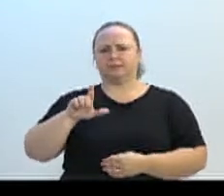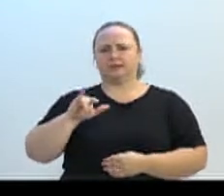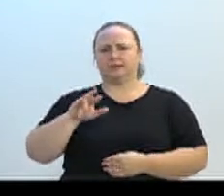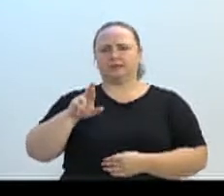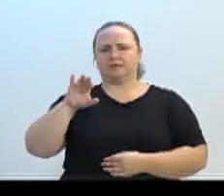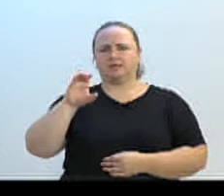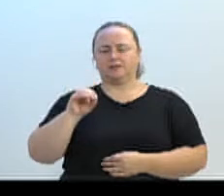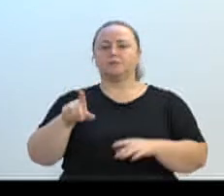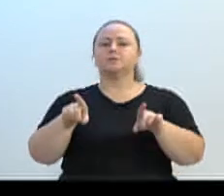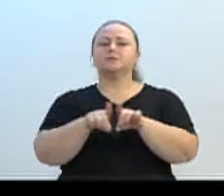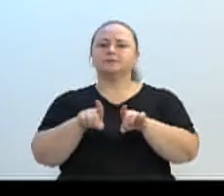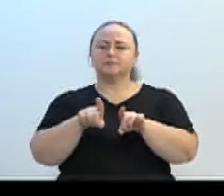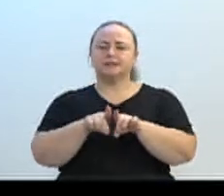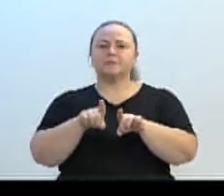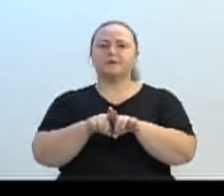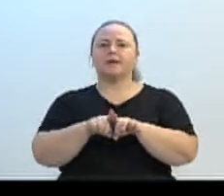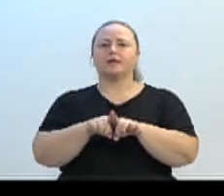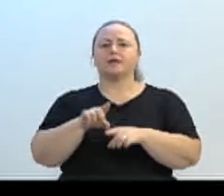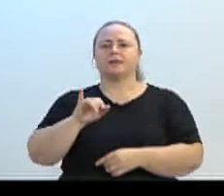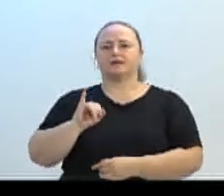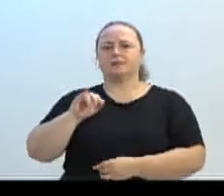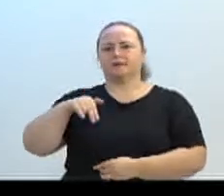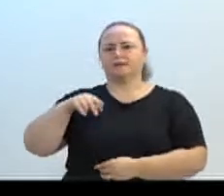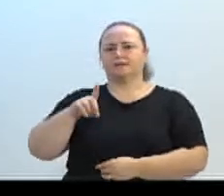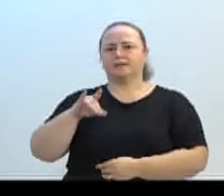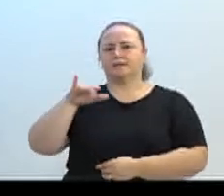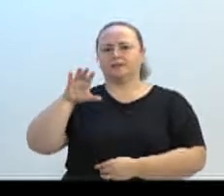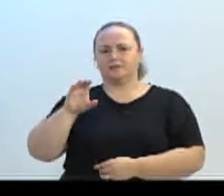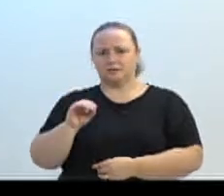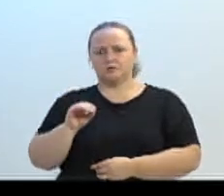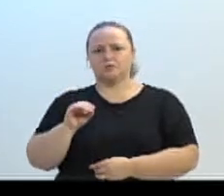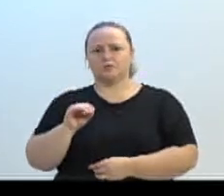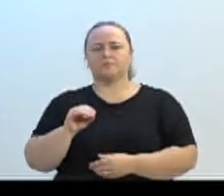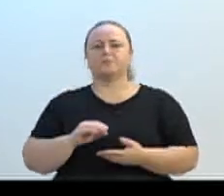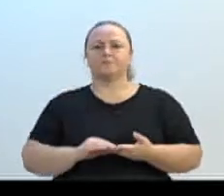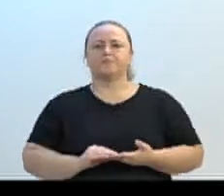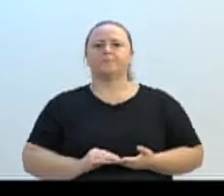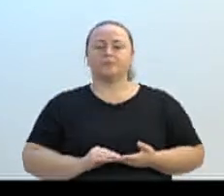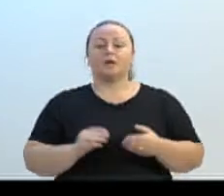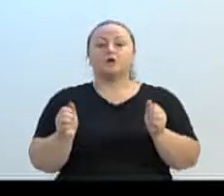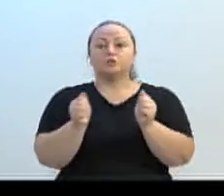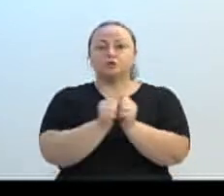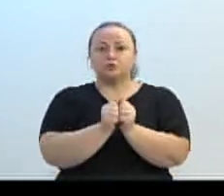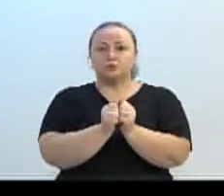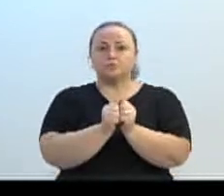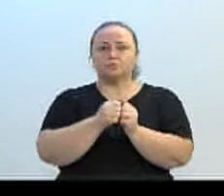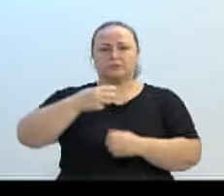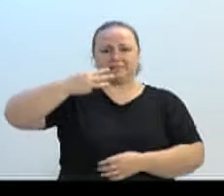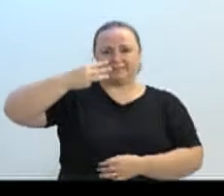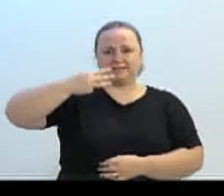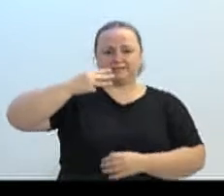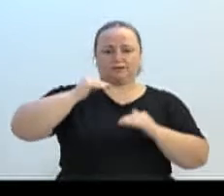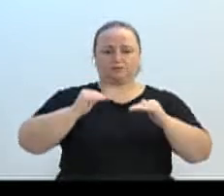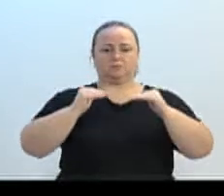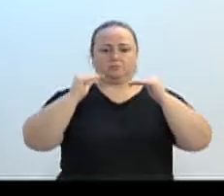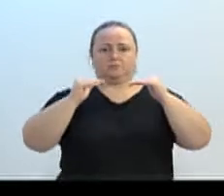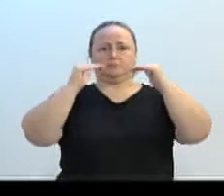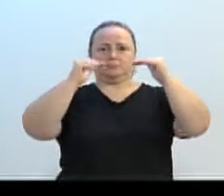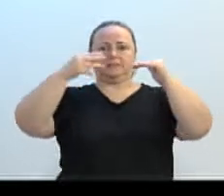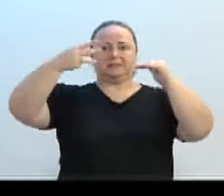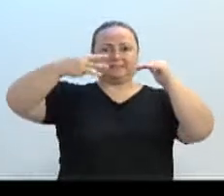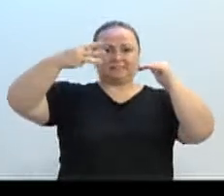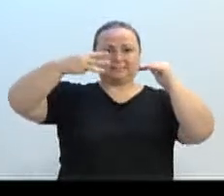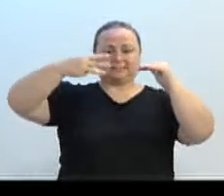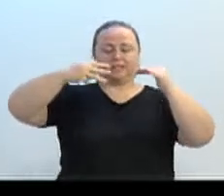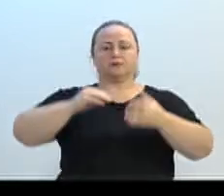ao índio que fazia parte do gabinete da maldade do terceiro andar, que é hoje, que não era antigamente, quando tinha o índio e a